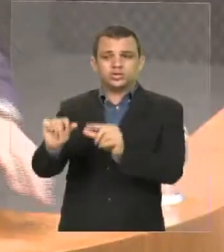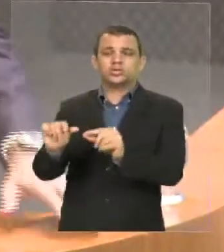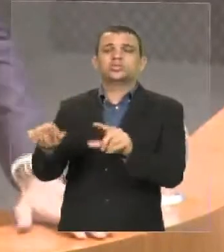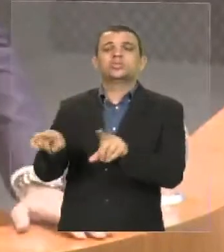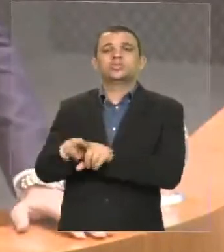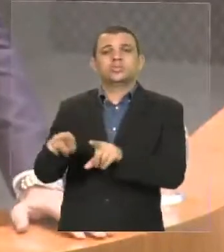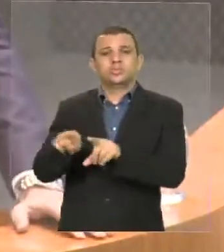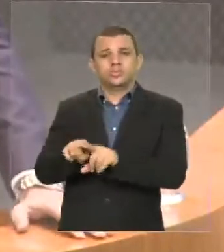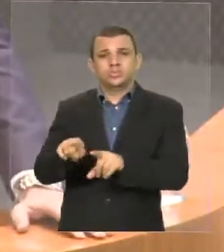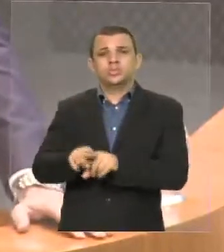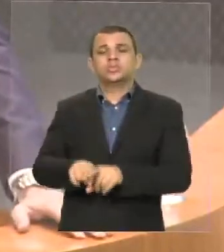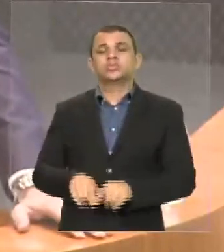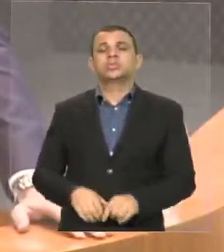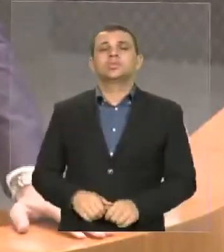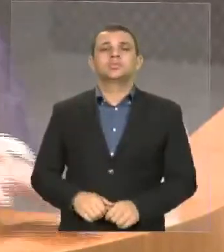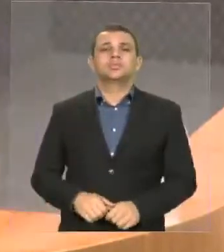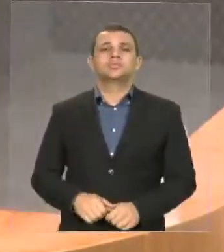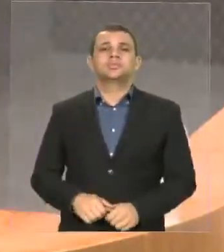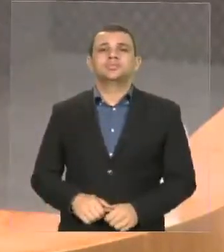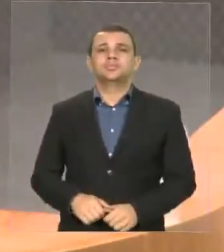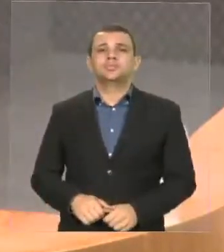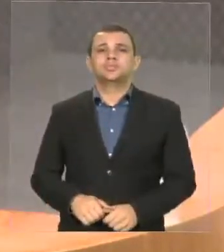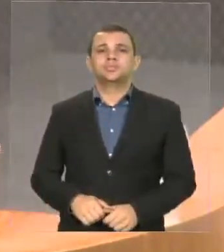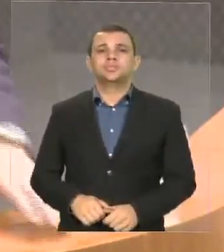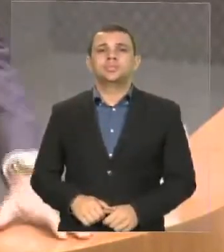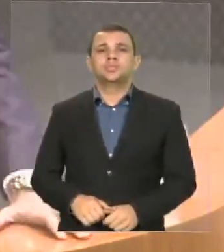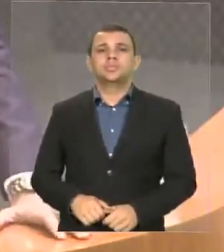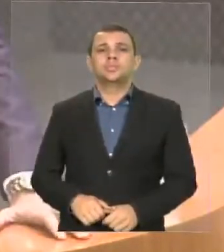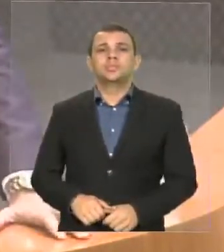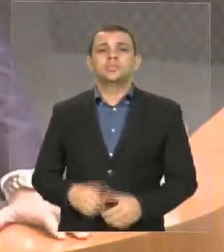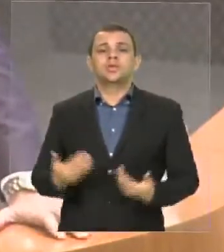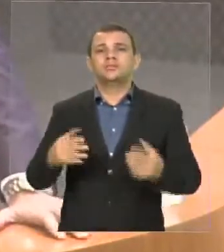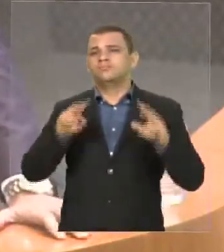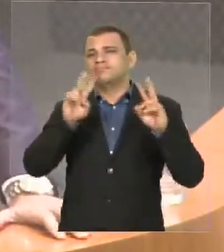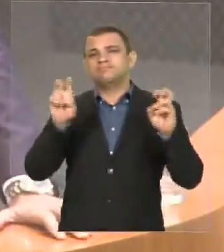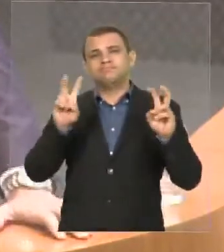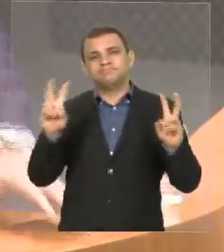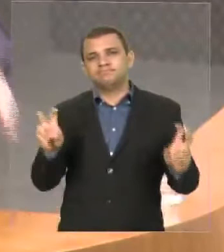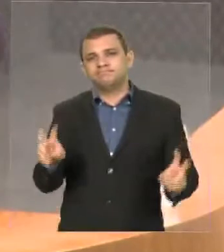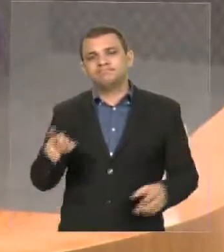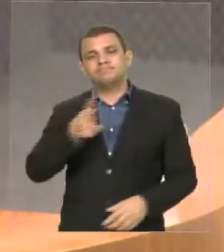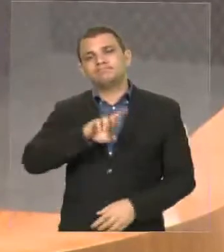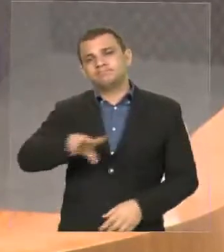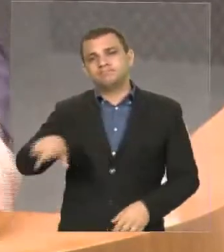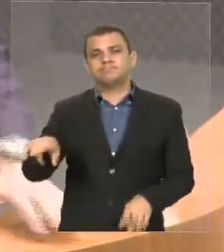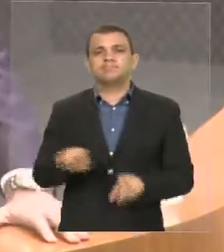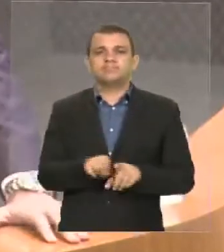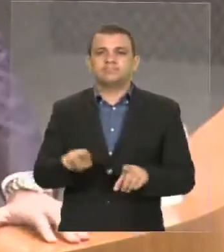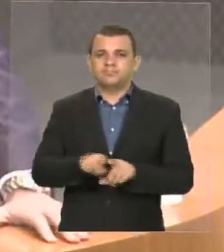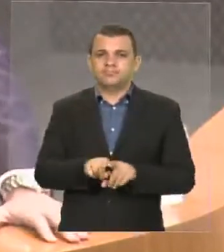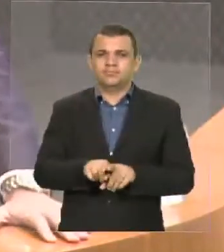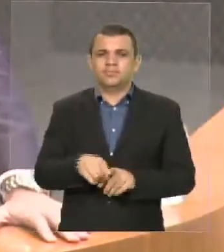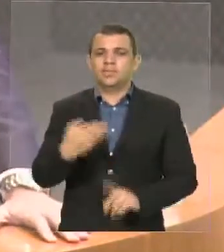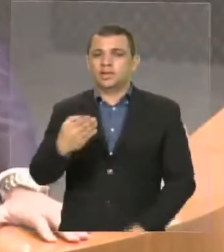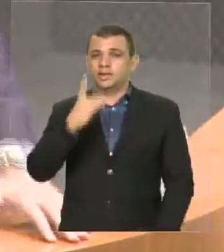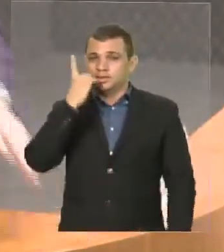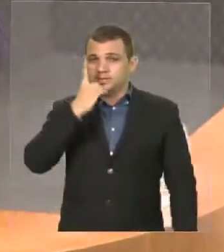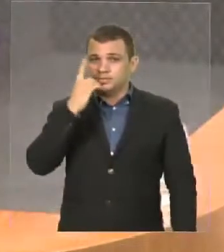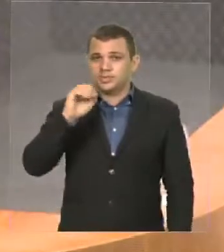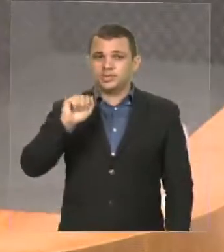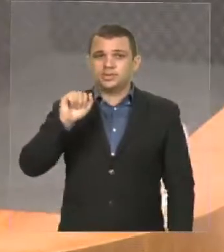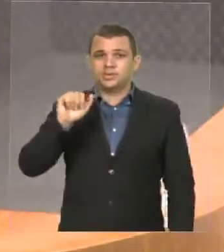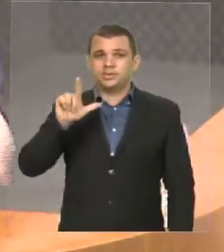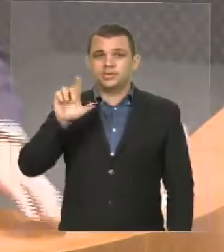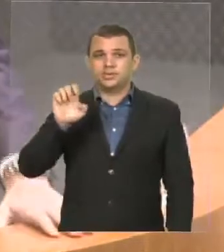nesse PELOA, enfim, e vários outros assuntos importantíssimos. O deputado Alexandre Almeida também trouxe questões